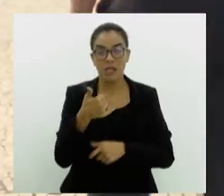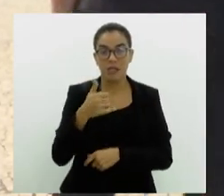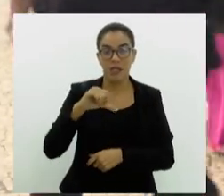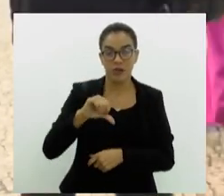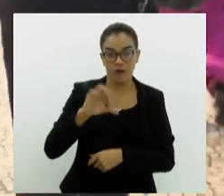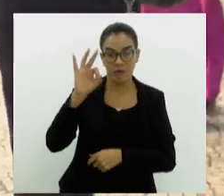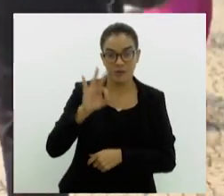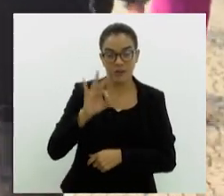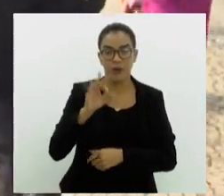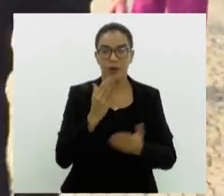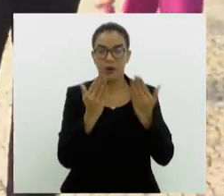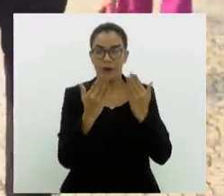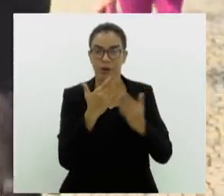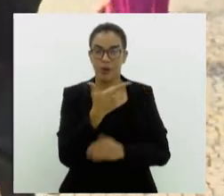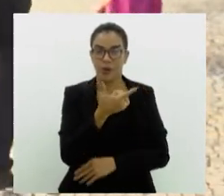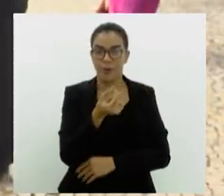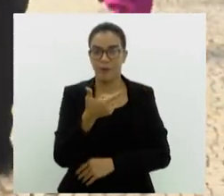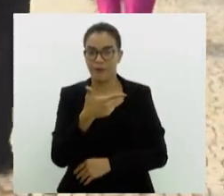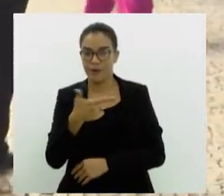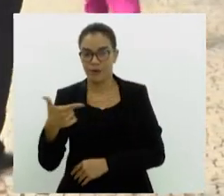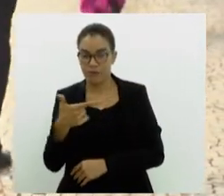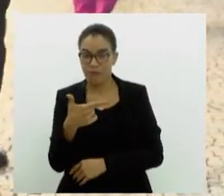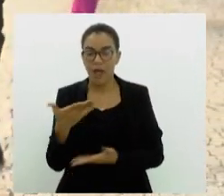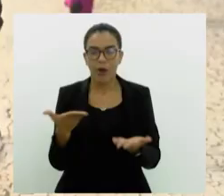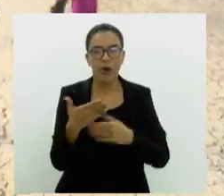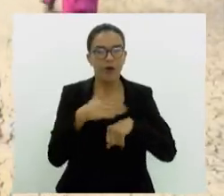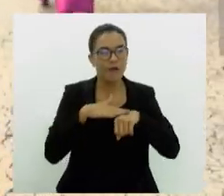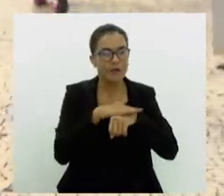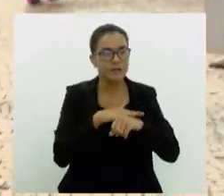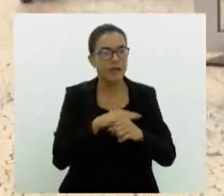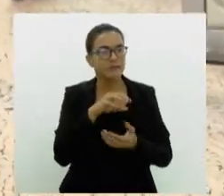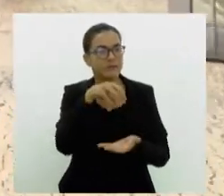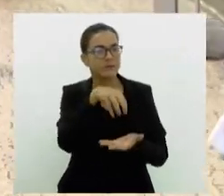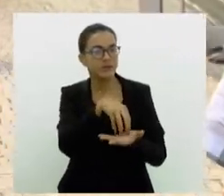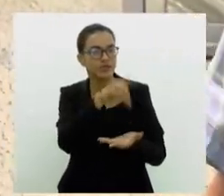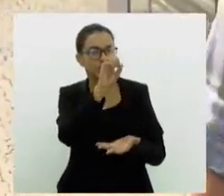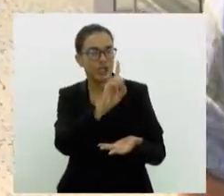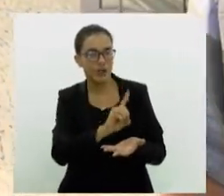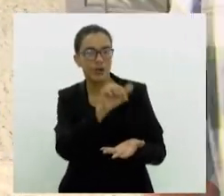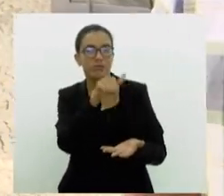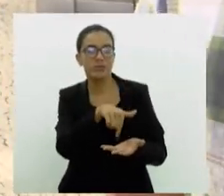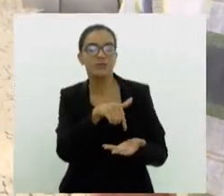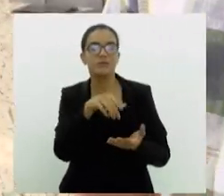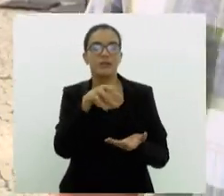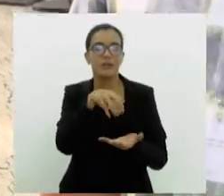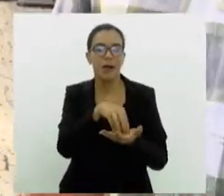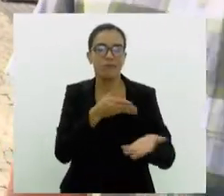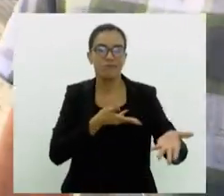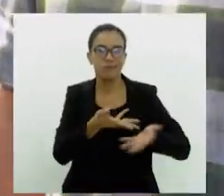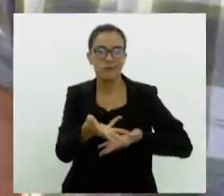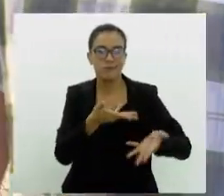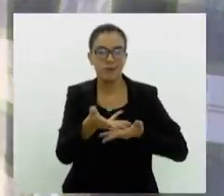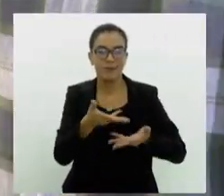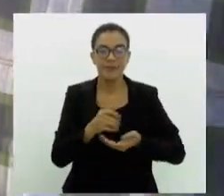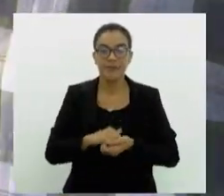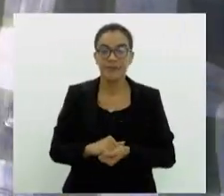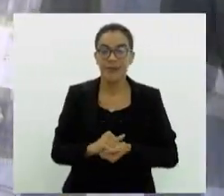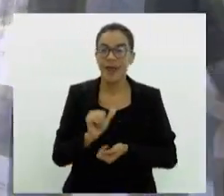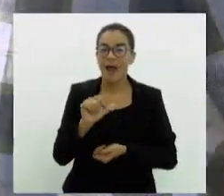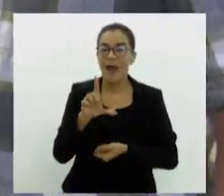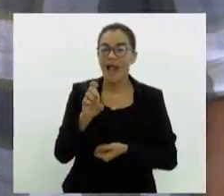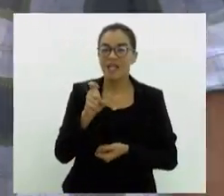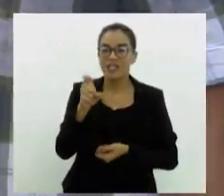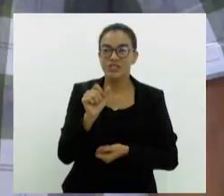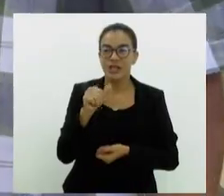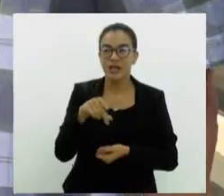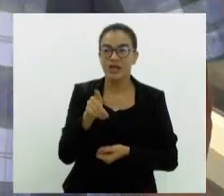relação a 2022. Nós vamos conversar agora com o diretor da Central Estadual de Transplantes, Alexandre Calduro. Alexandre, ao que se deve